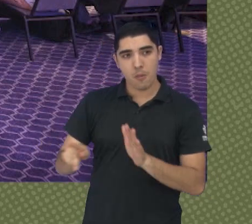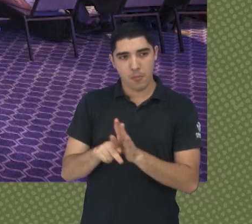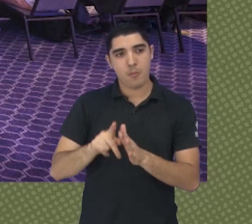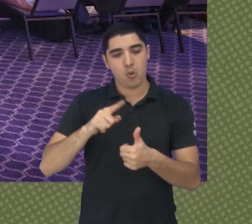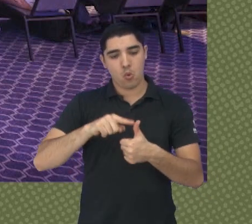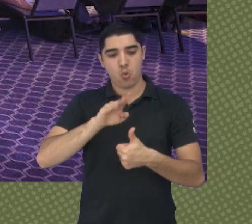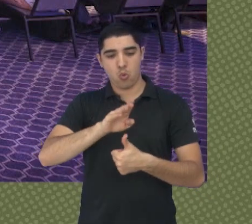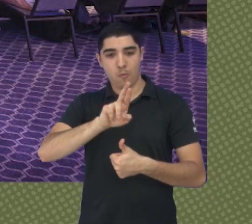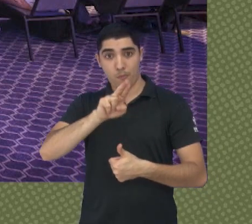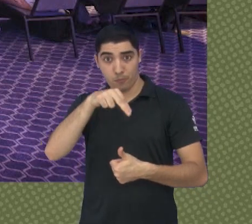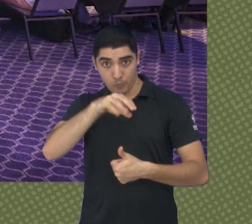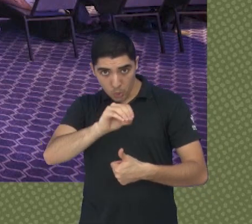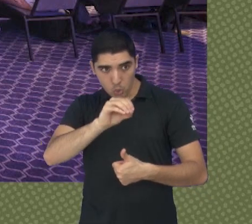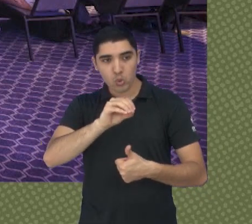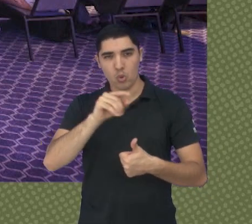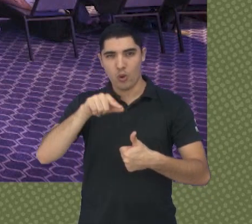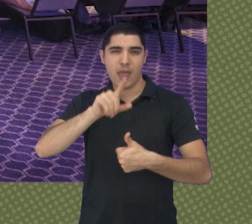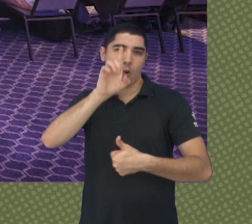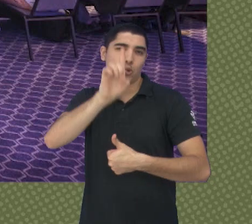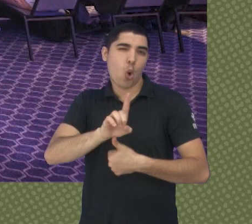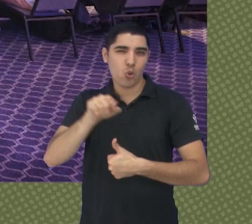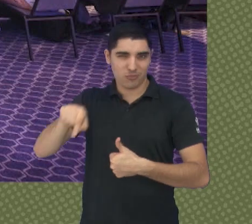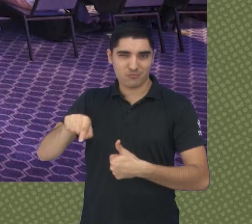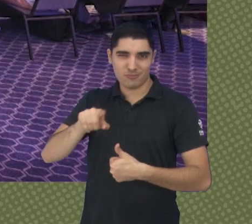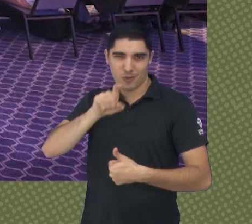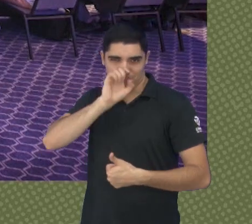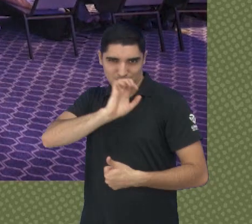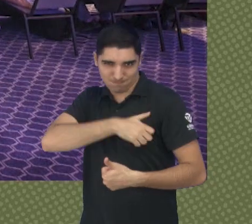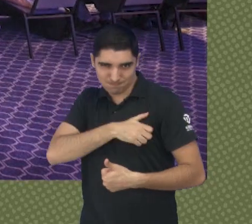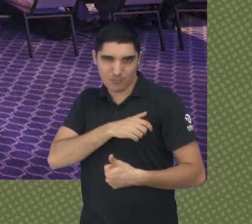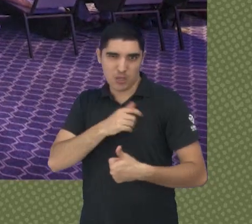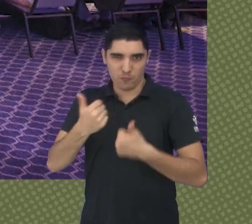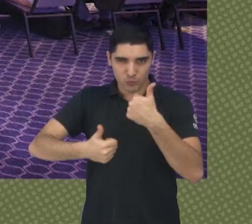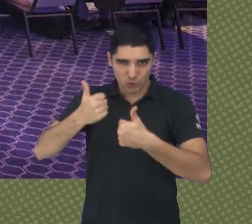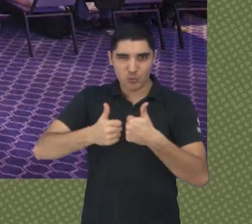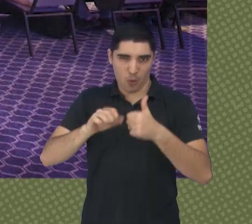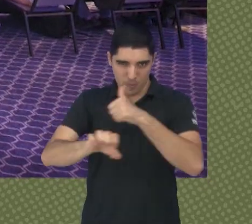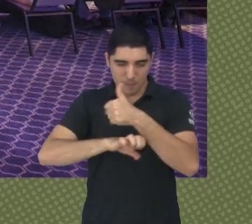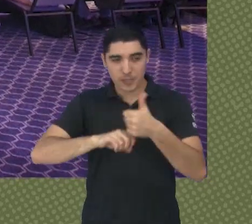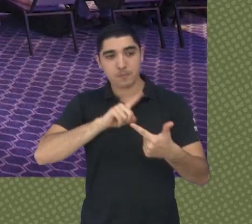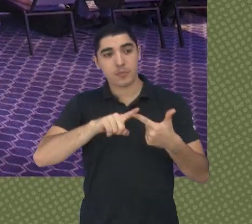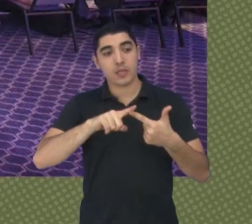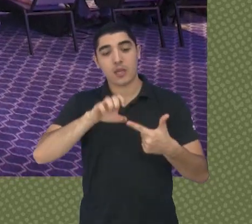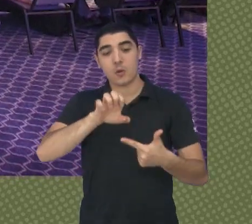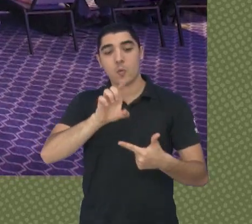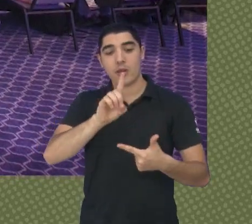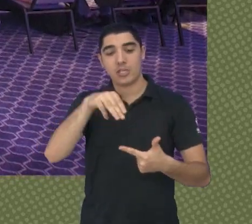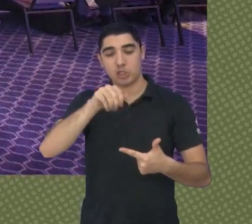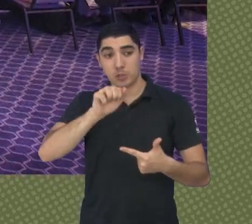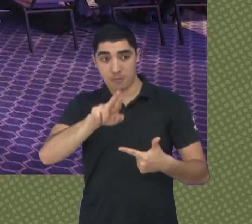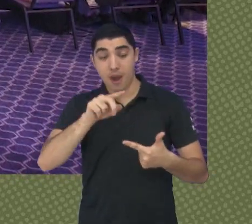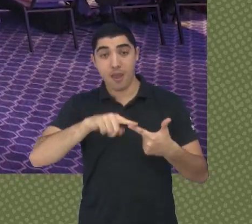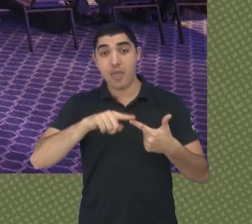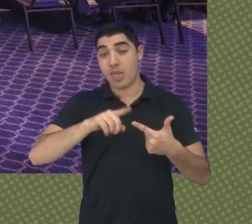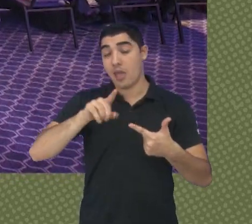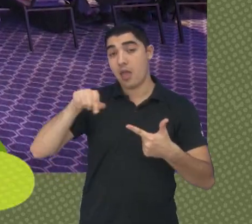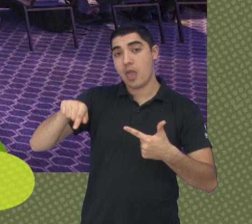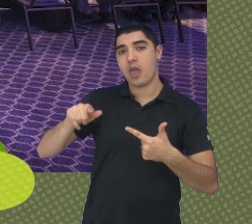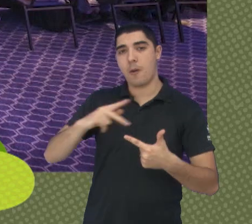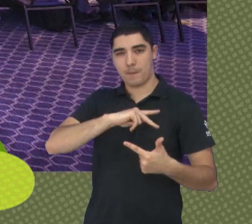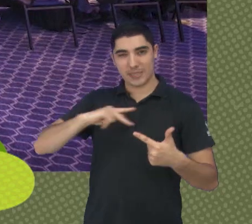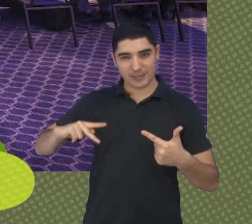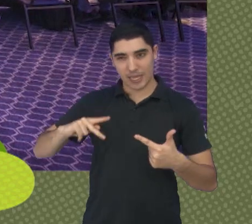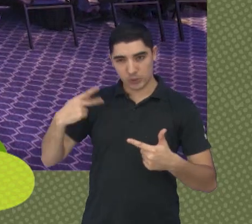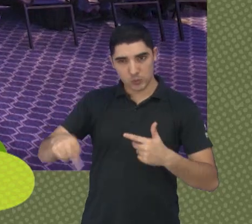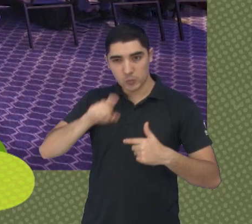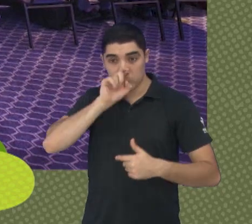futebol, o Edmar Costa. Como já era esperado, a fórmula de disputa foi mantida a mesma desde o outro ano.